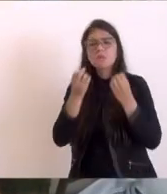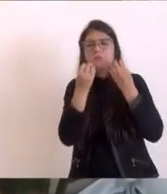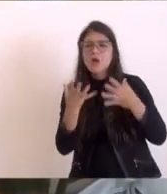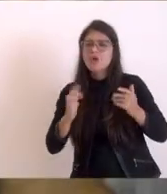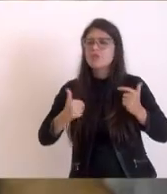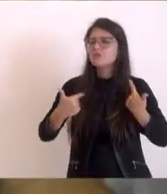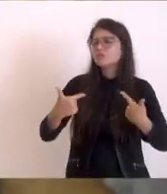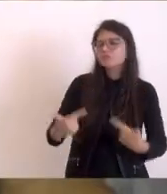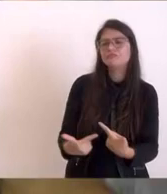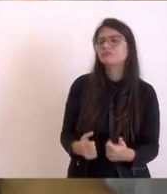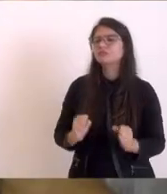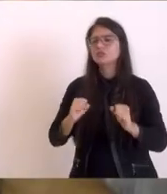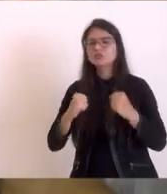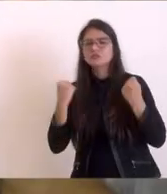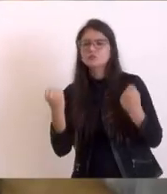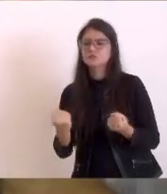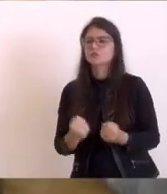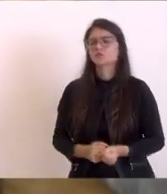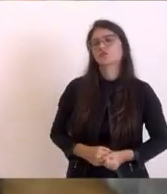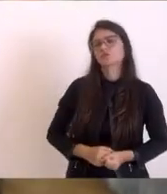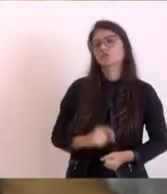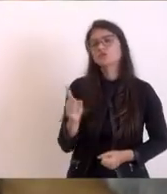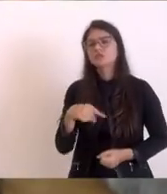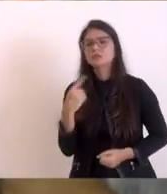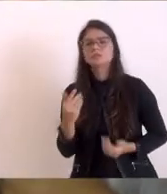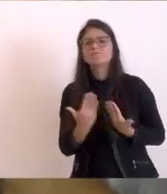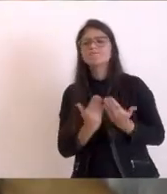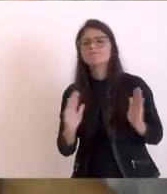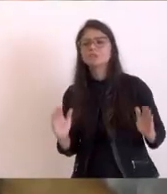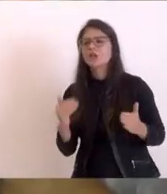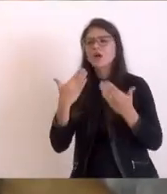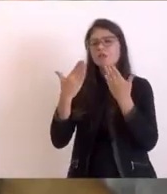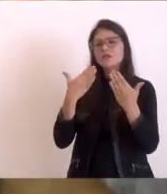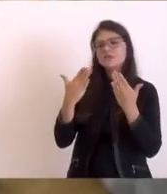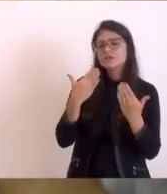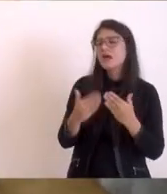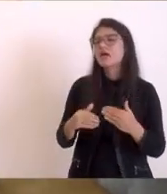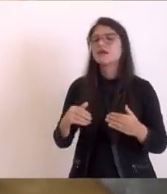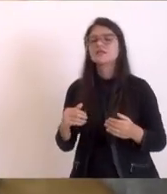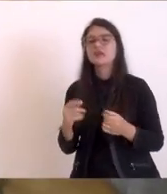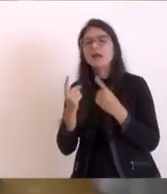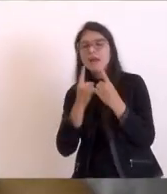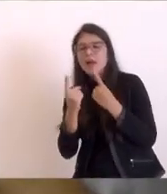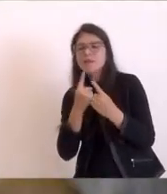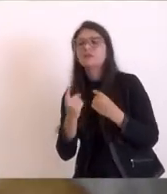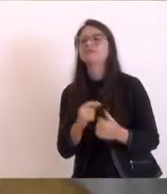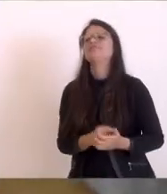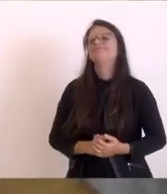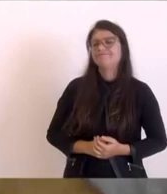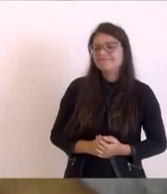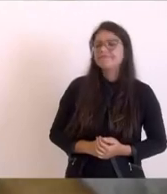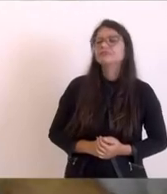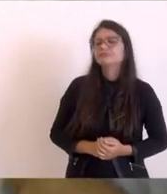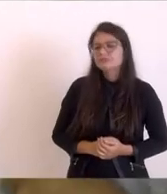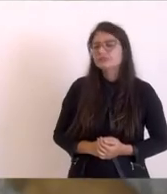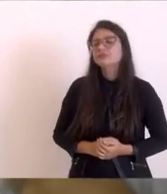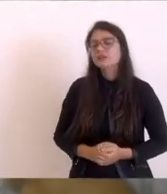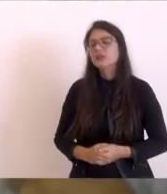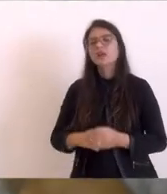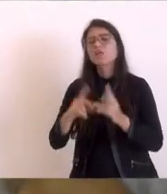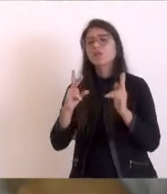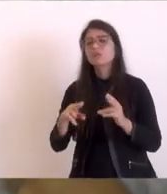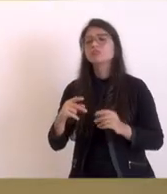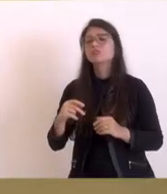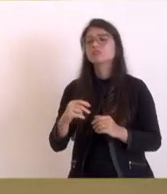atuação, a gente vê que a está aberta, a gente tem condição de conversar, a tem condição de dialogar, completamente diferente da geração passada que